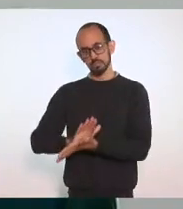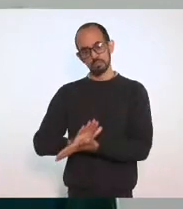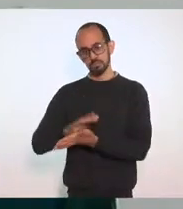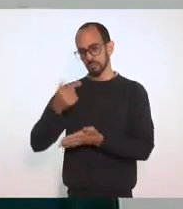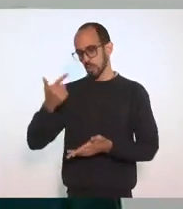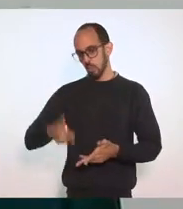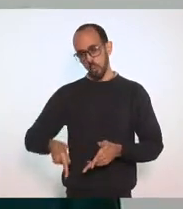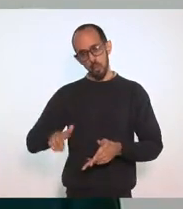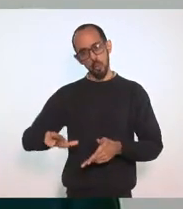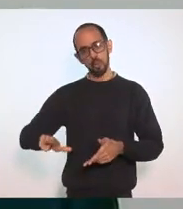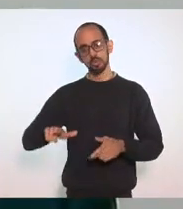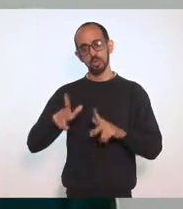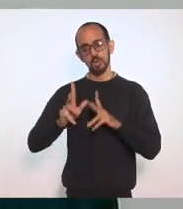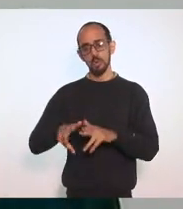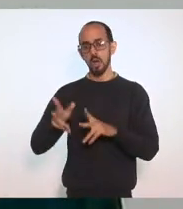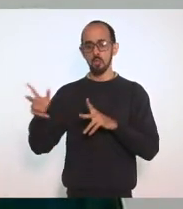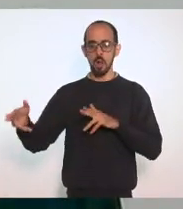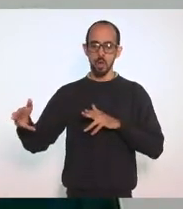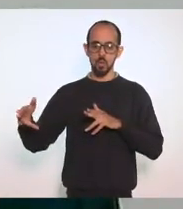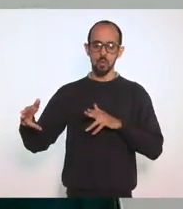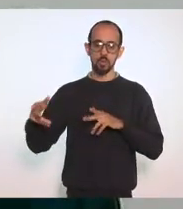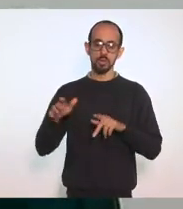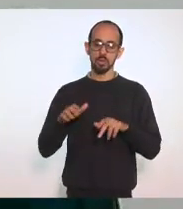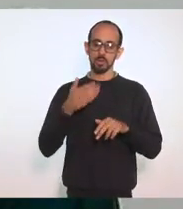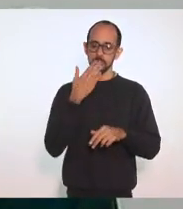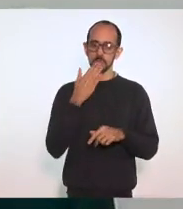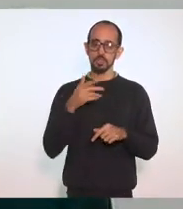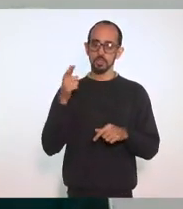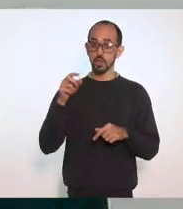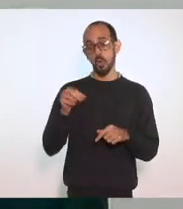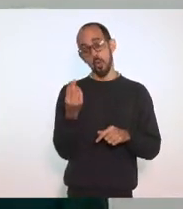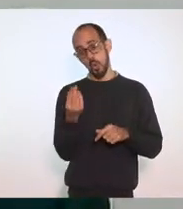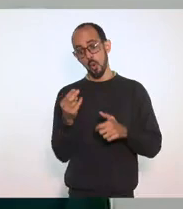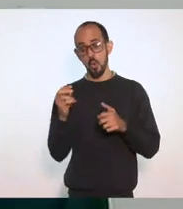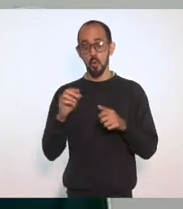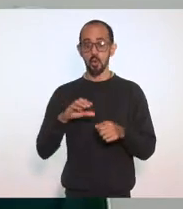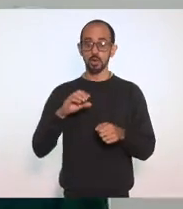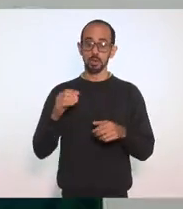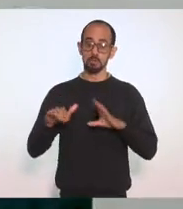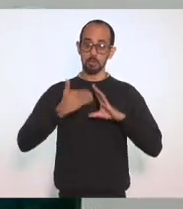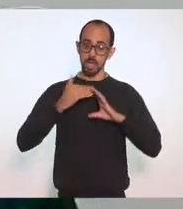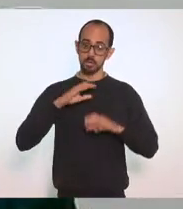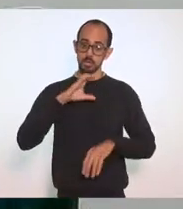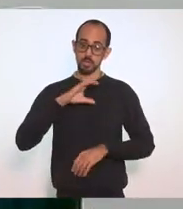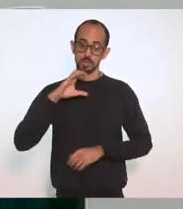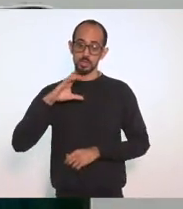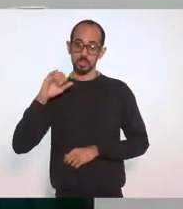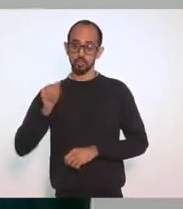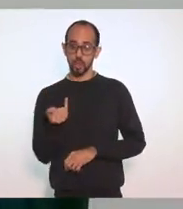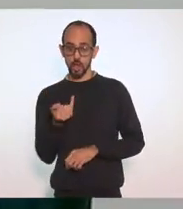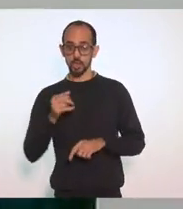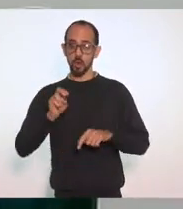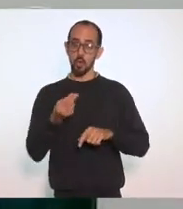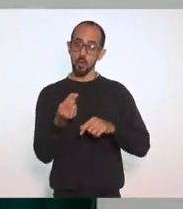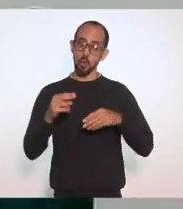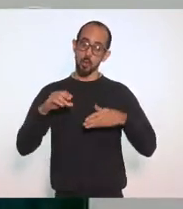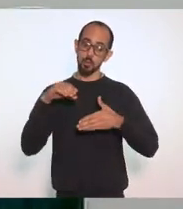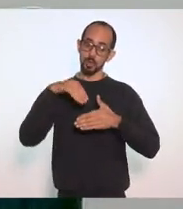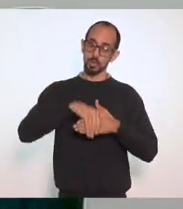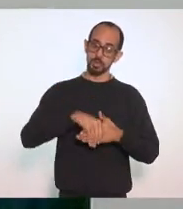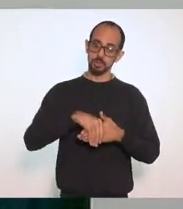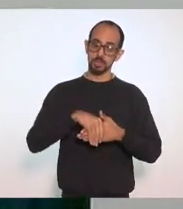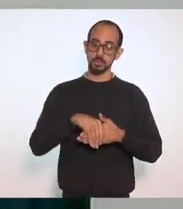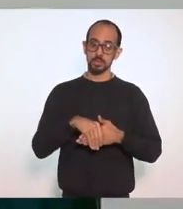providências. E, portanto, eu quero pedir a vossa silêncio ou que remeta a CCJ ou que, pela anexação, o PL